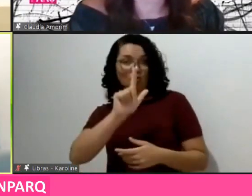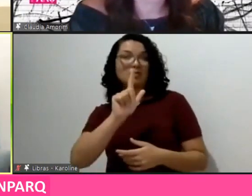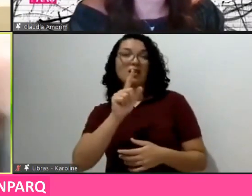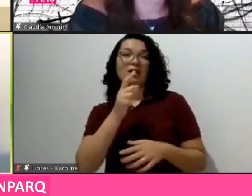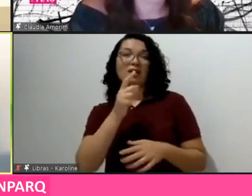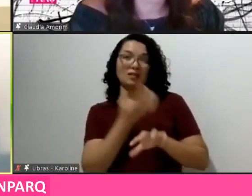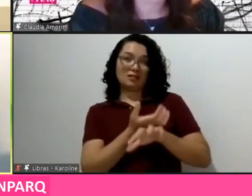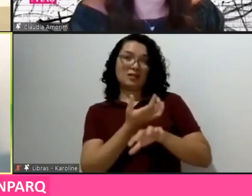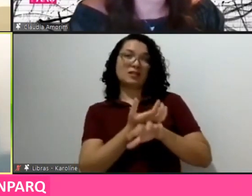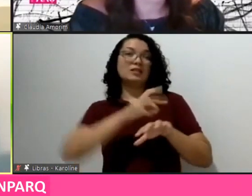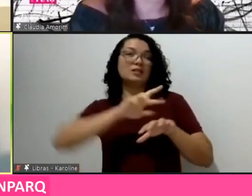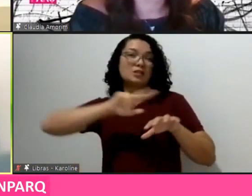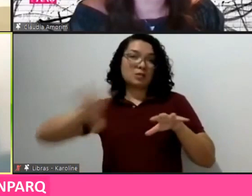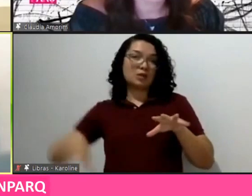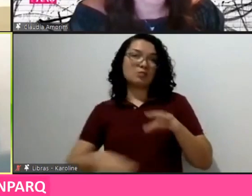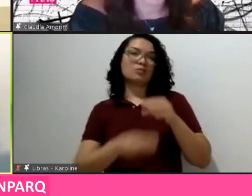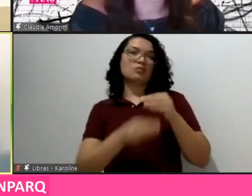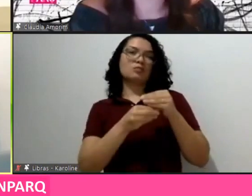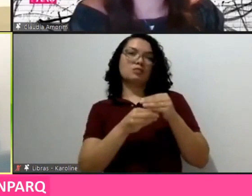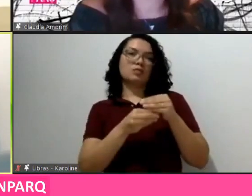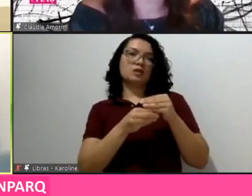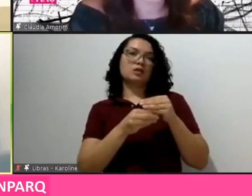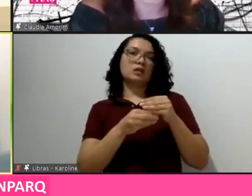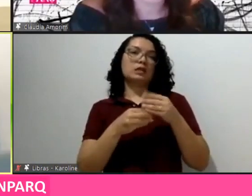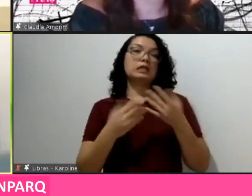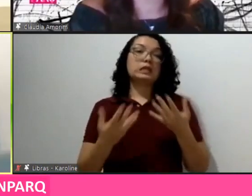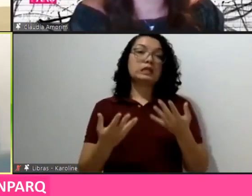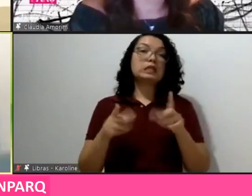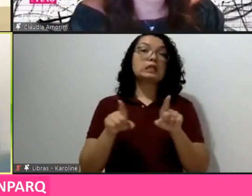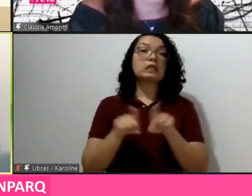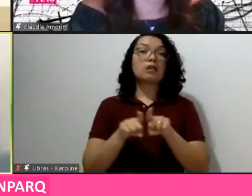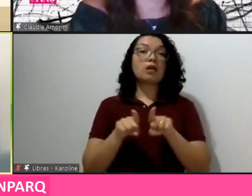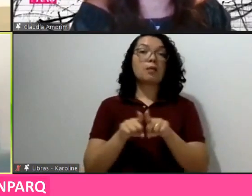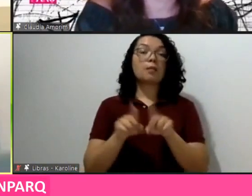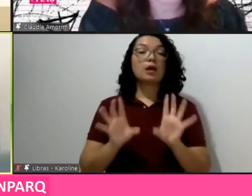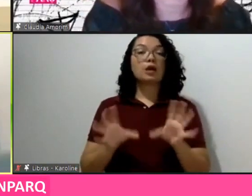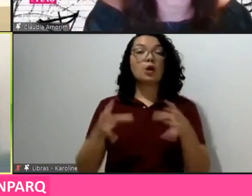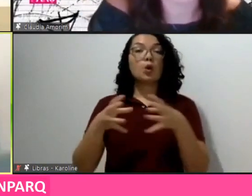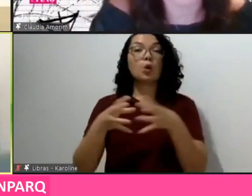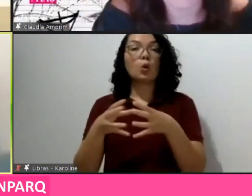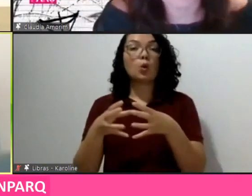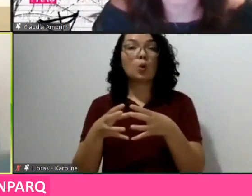os traemos no grupo a que trabalhem com estudantes de pregrado